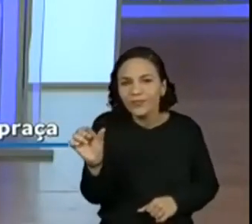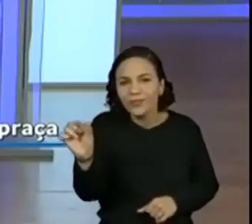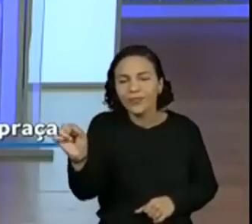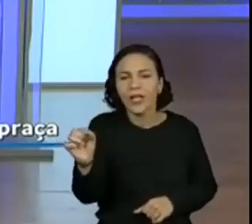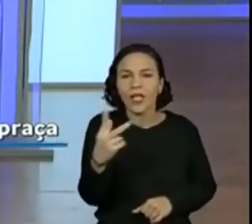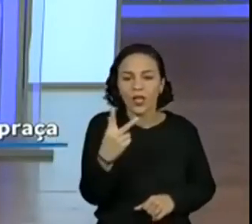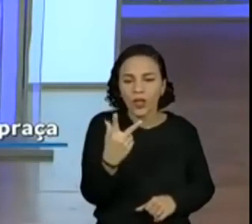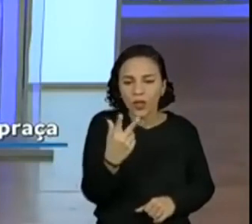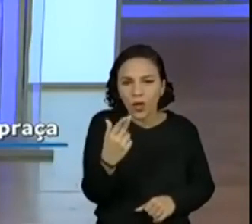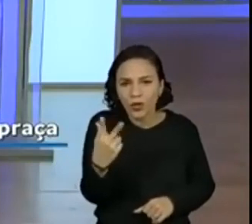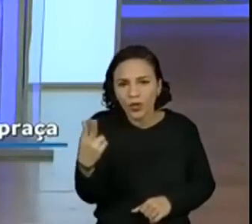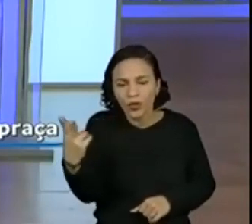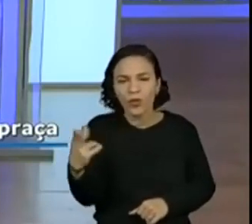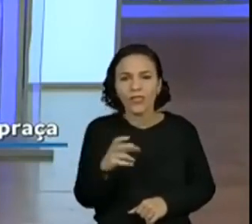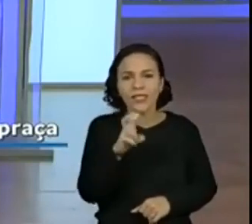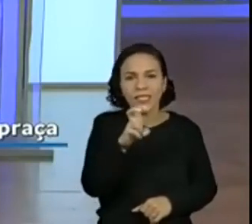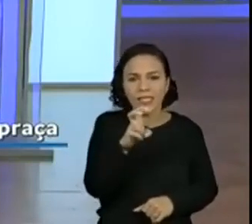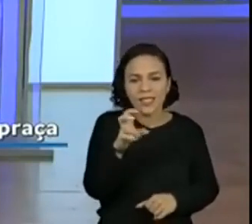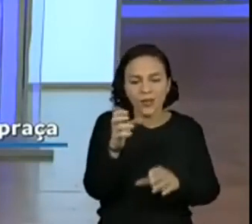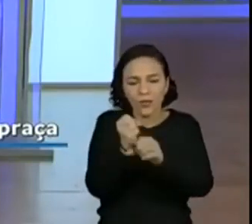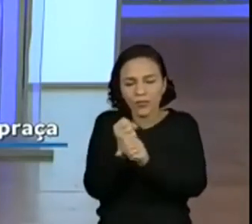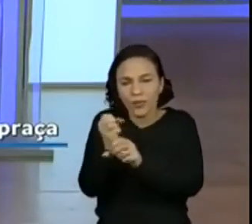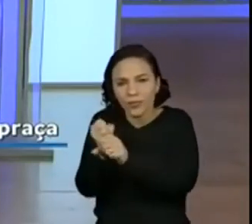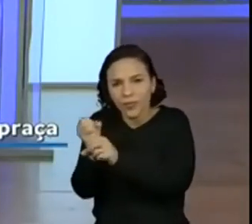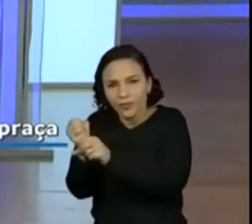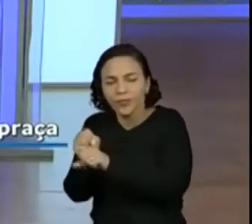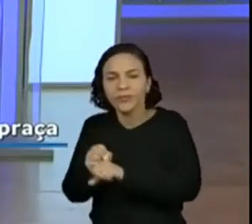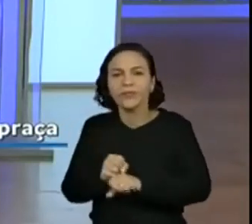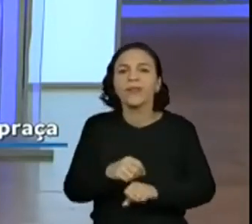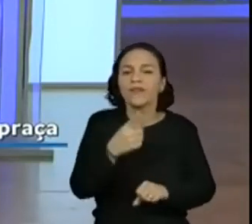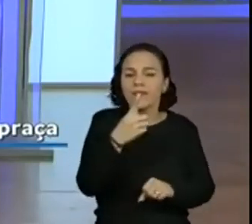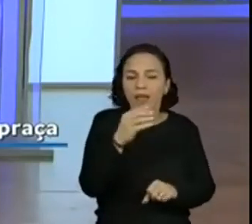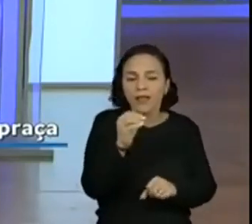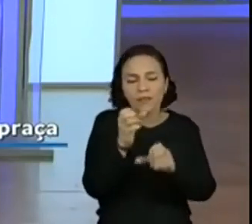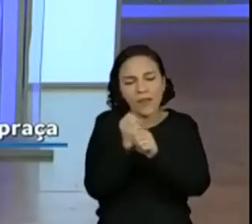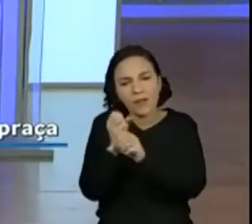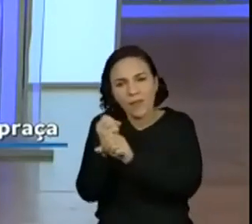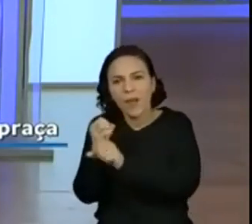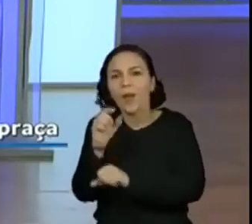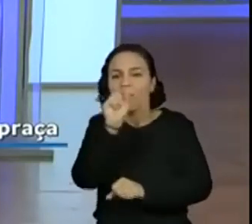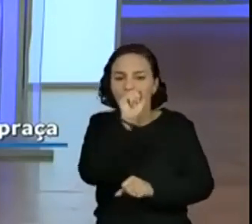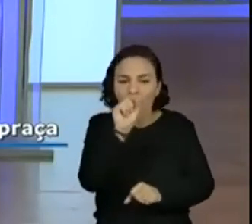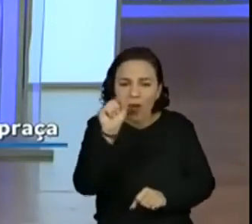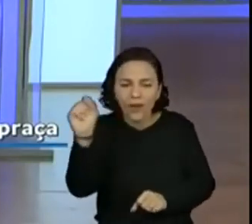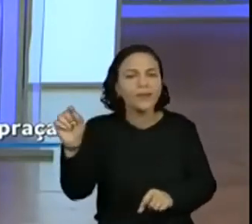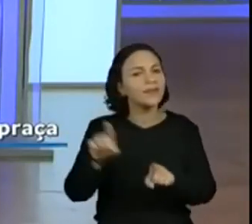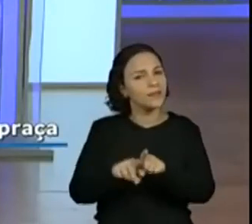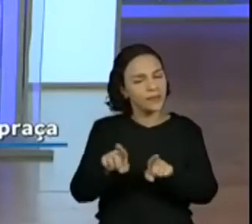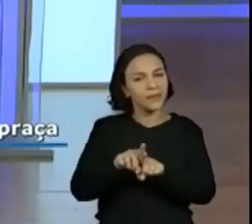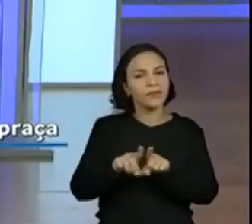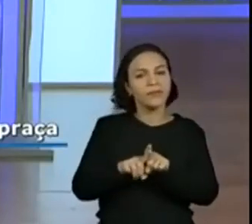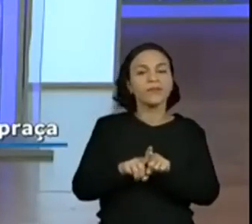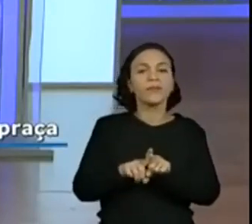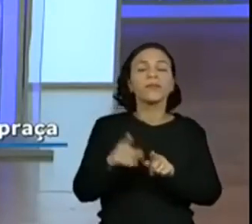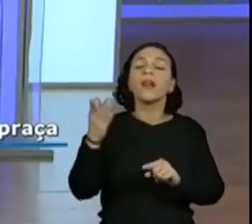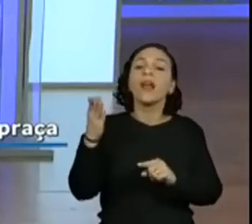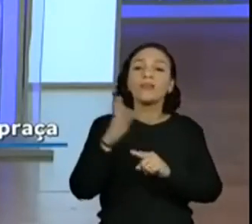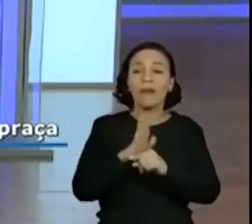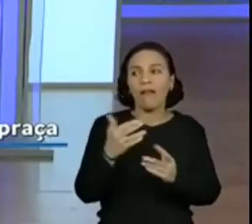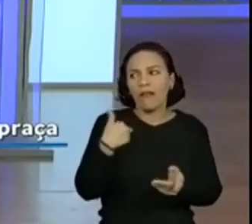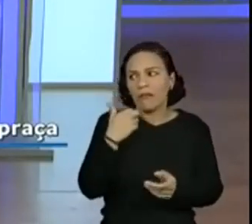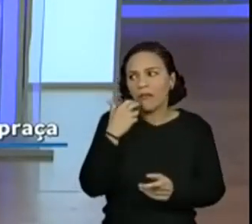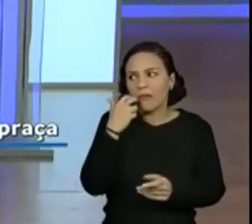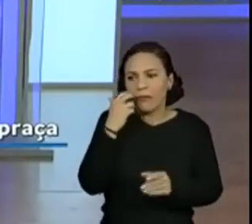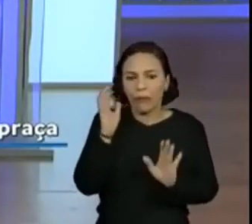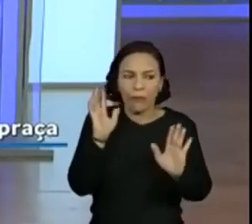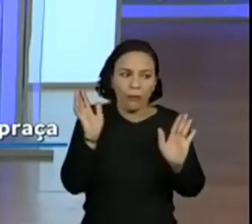de 5 em 5, de 10 em 10. As bolinhas também. As bolinhas, não deixem de fazer por conta, né, de, ai, não